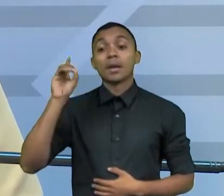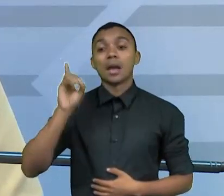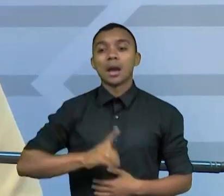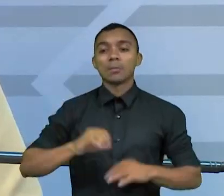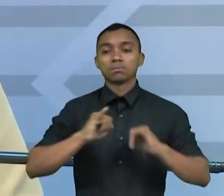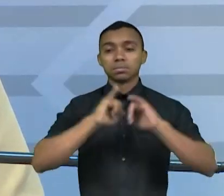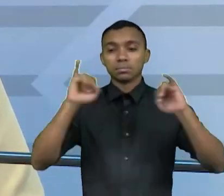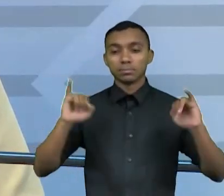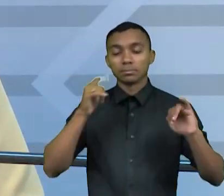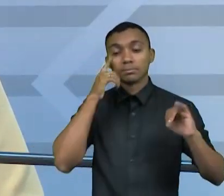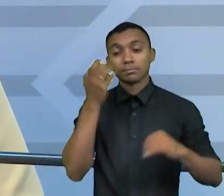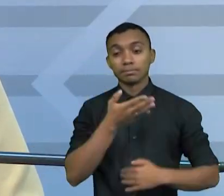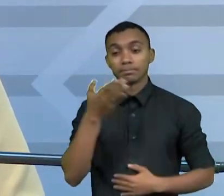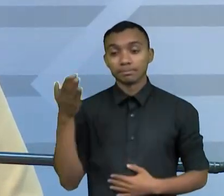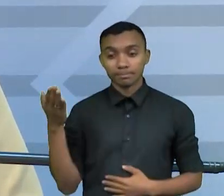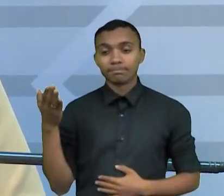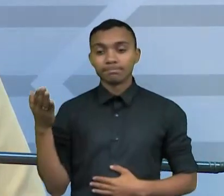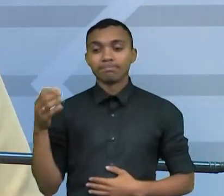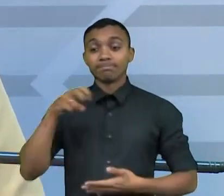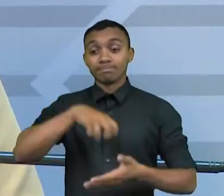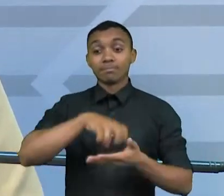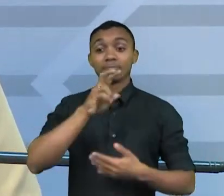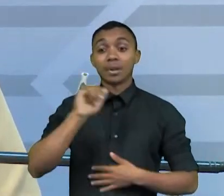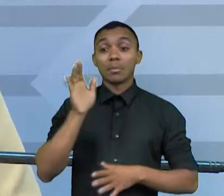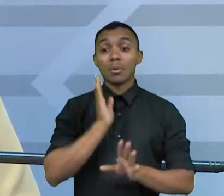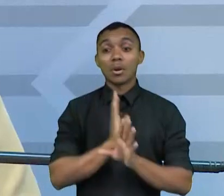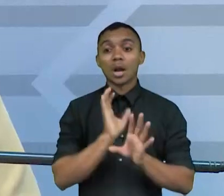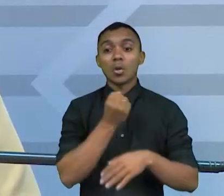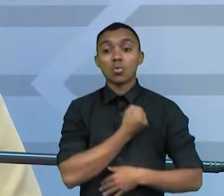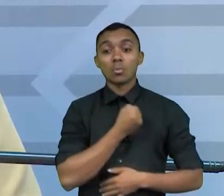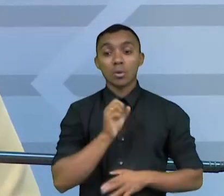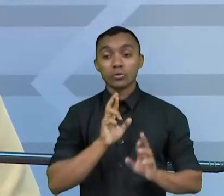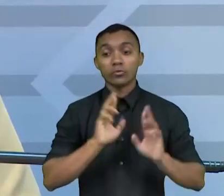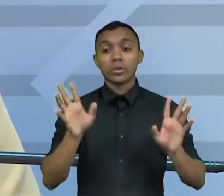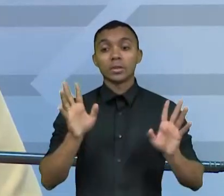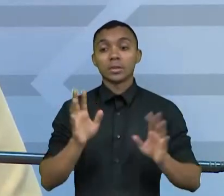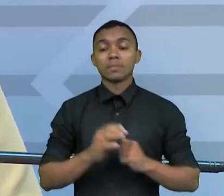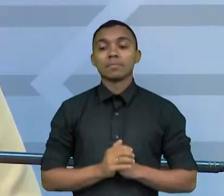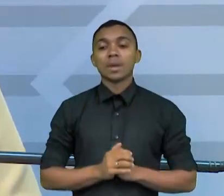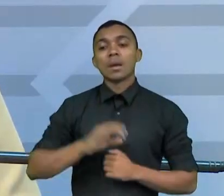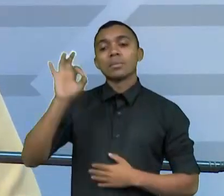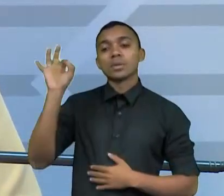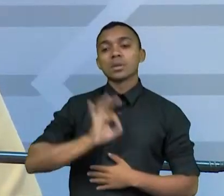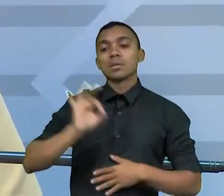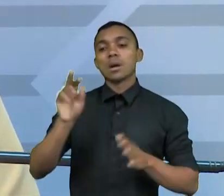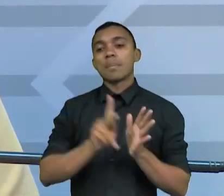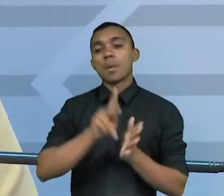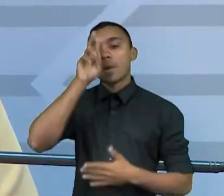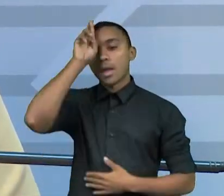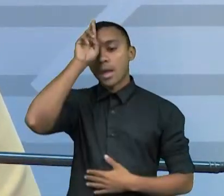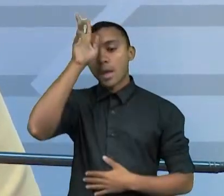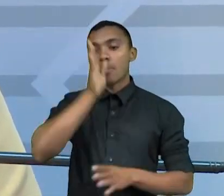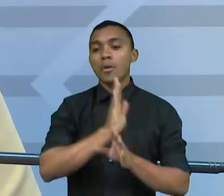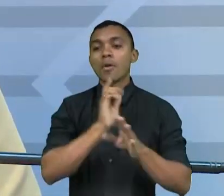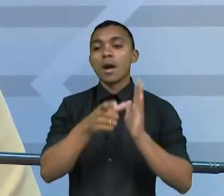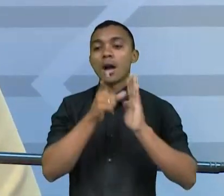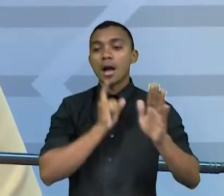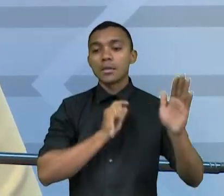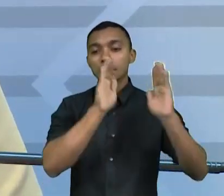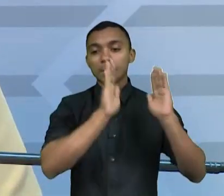pesquisa eleitoral com números divergentes, acima da margem de erro dos resultados oficiais das eleições.